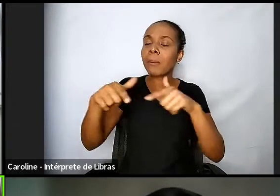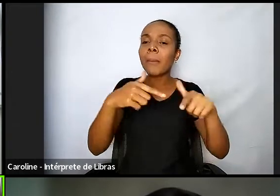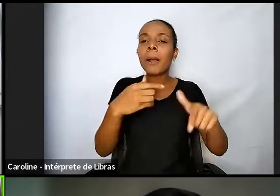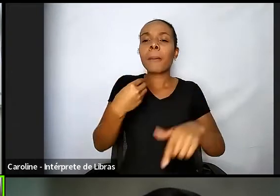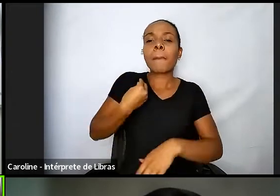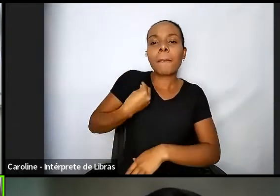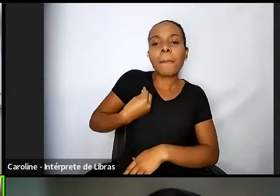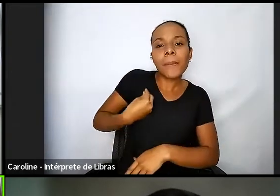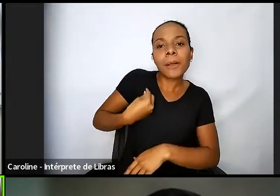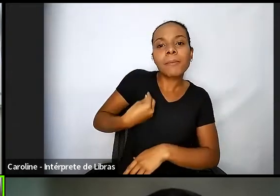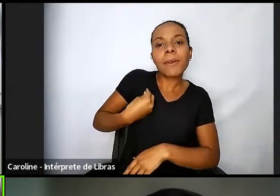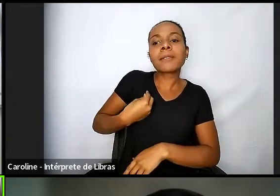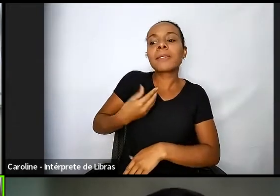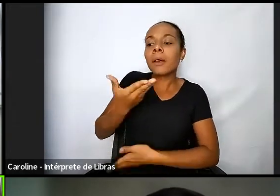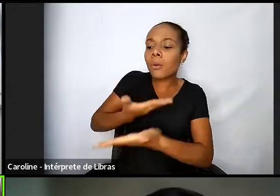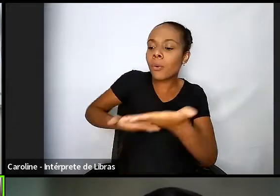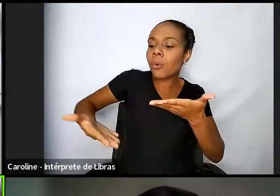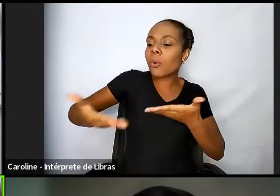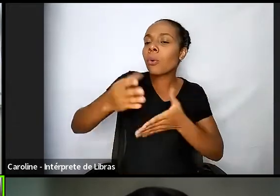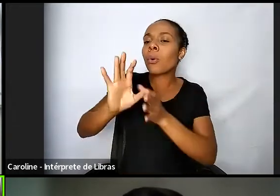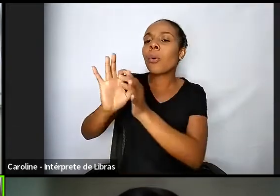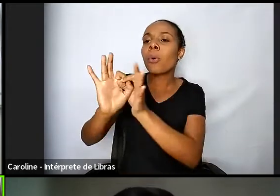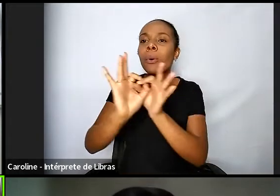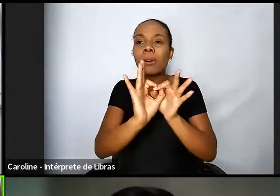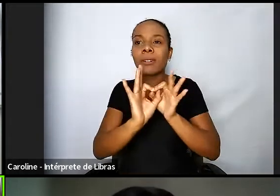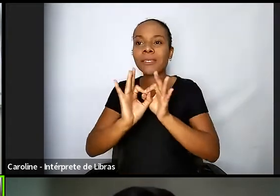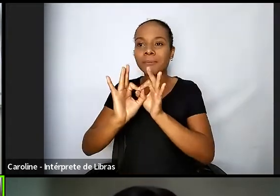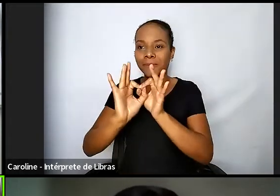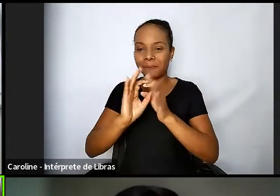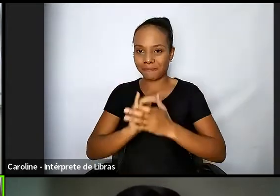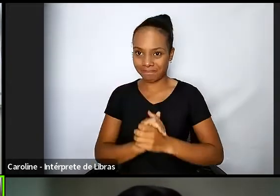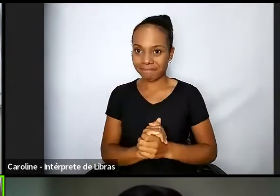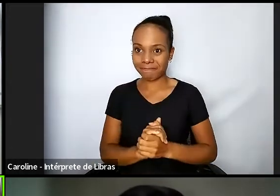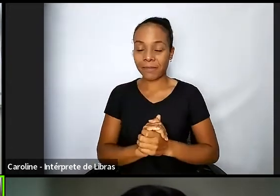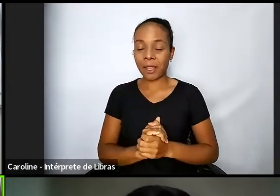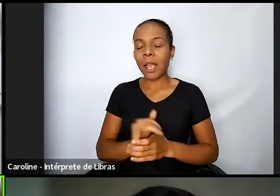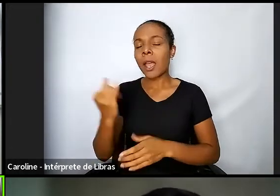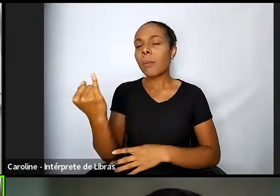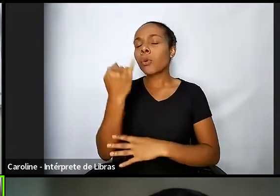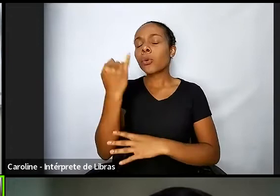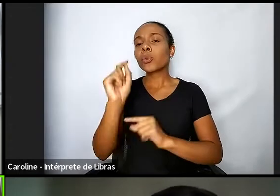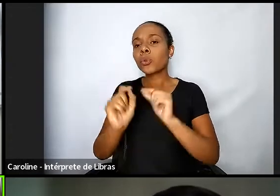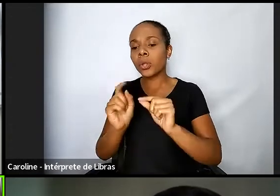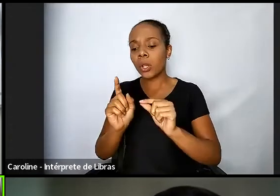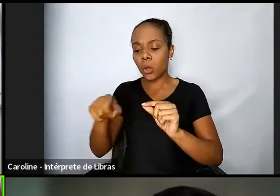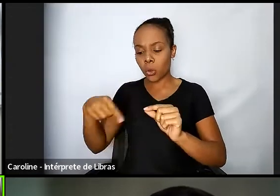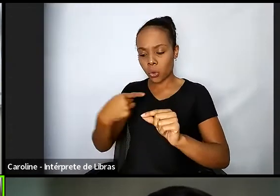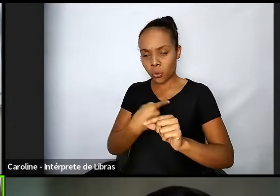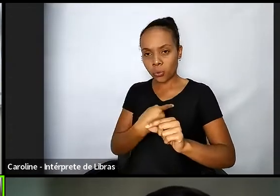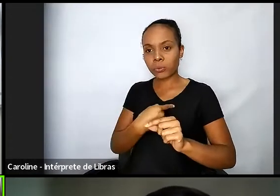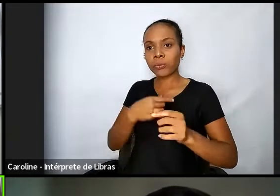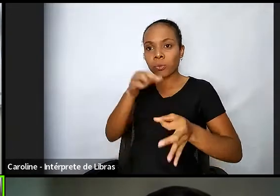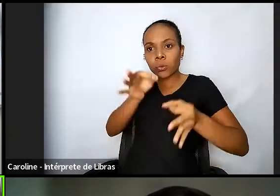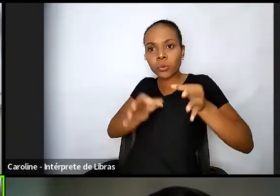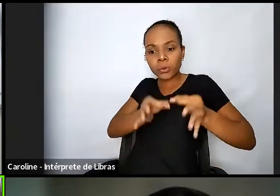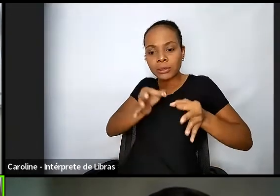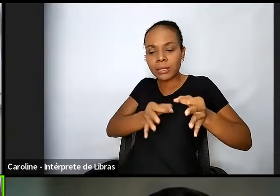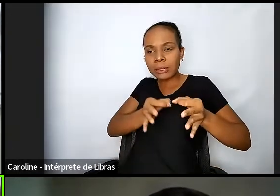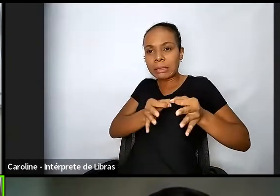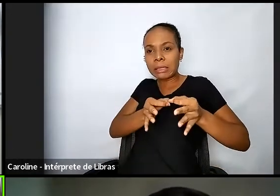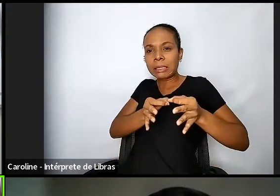que é importante a gente ter em mente é que o judiciário não podia avançar na